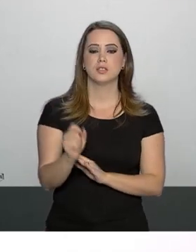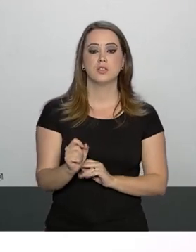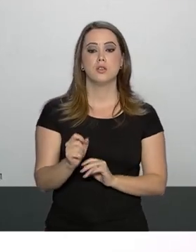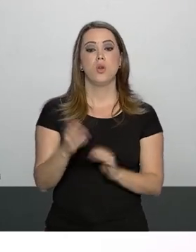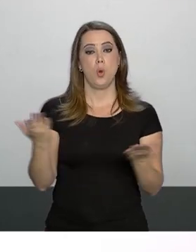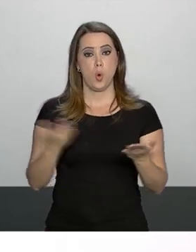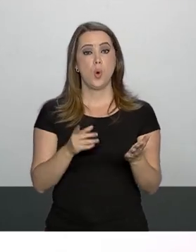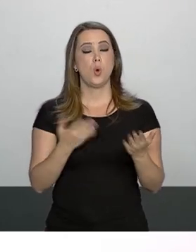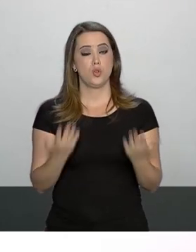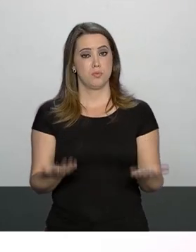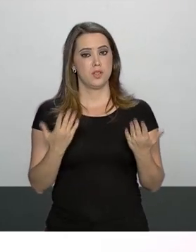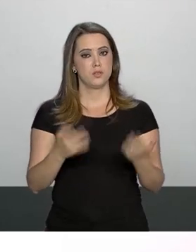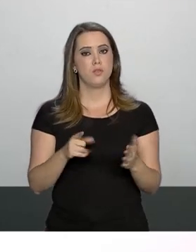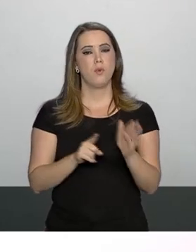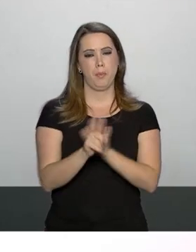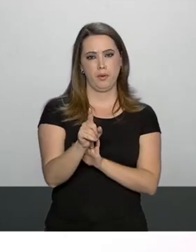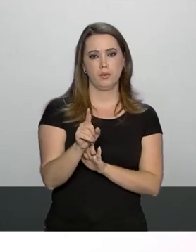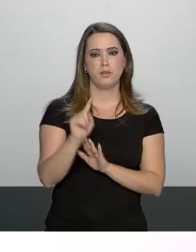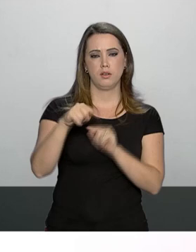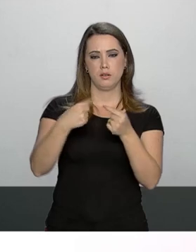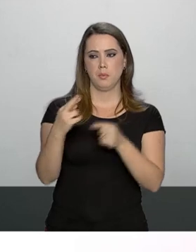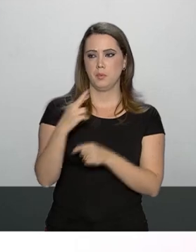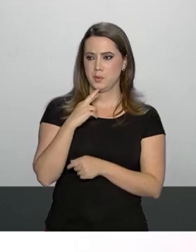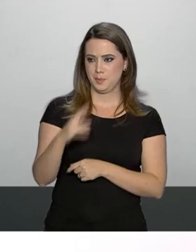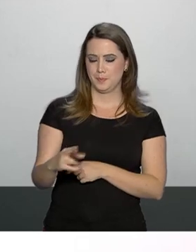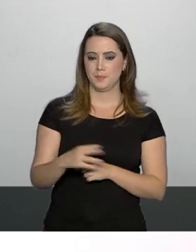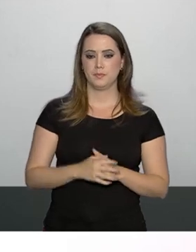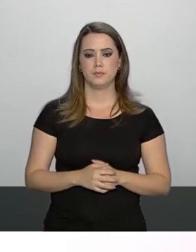hoje ele se pesou eu vou checar e te retorno